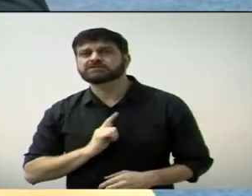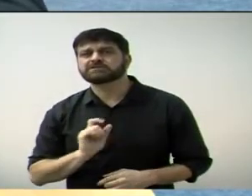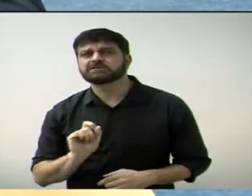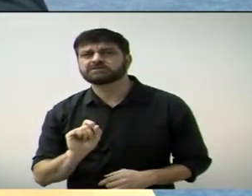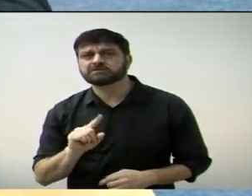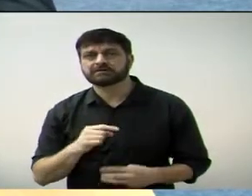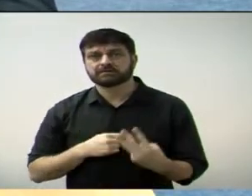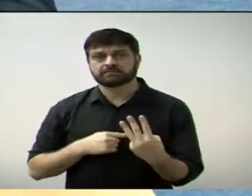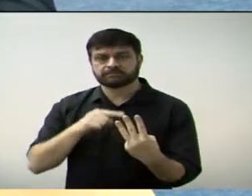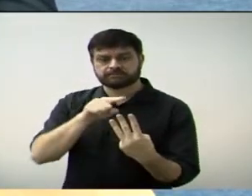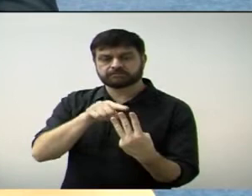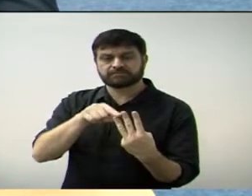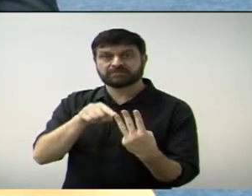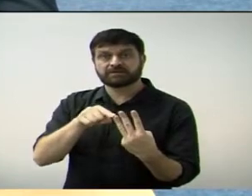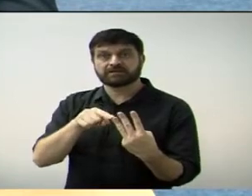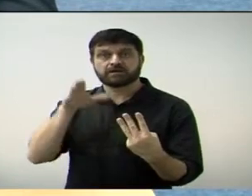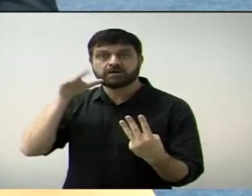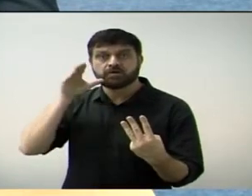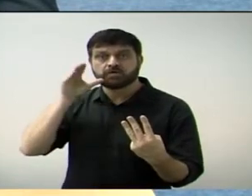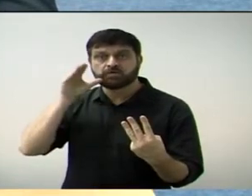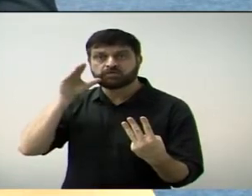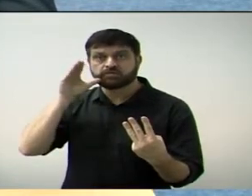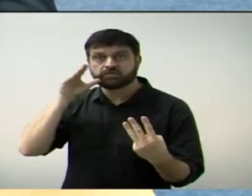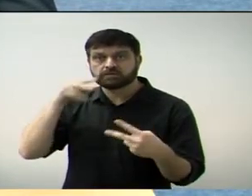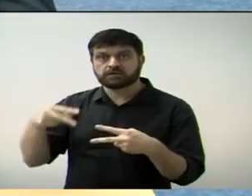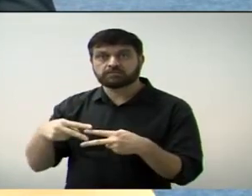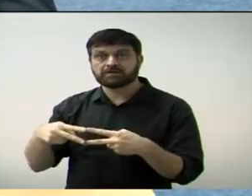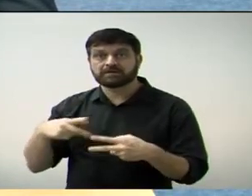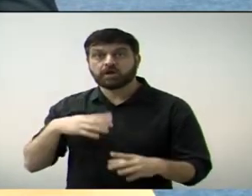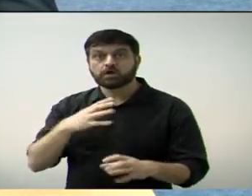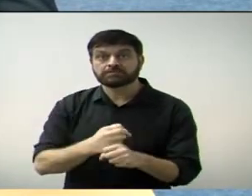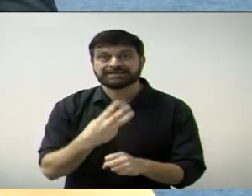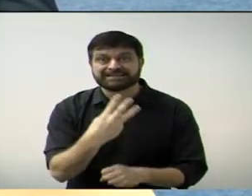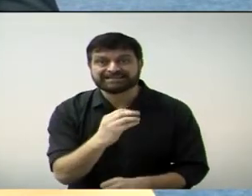três pessoas de Paulínia, de 300 que estavam lá.